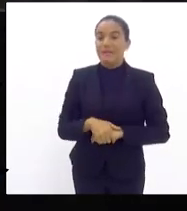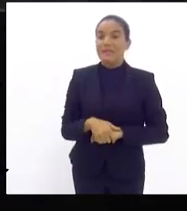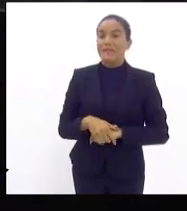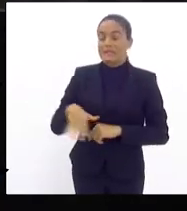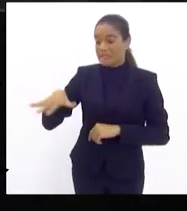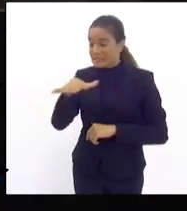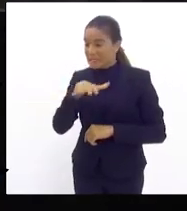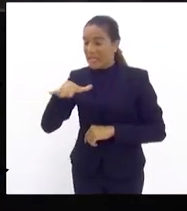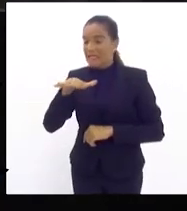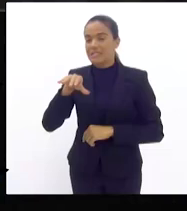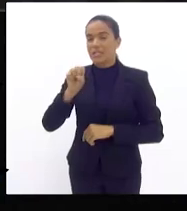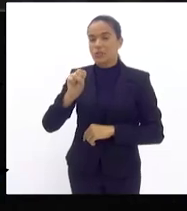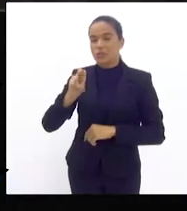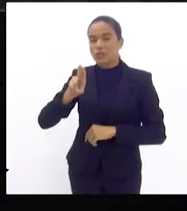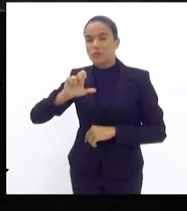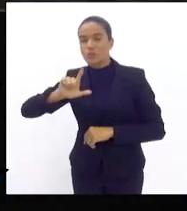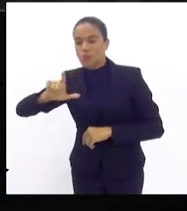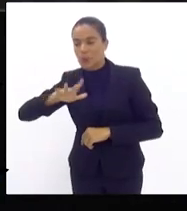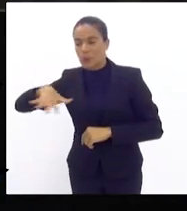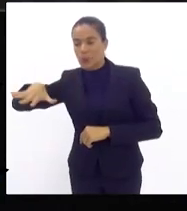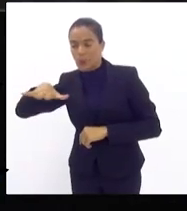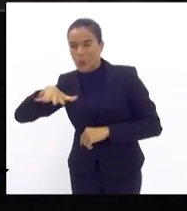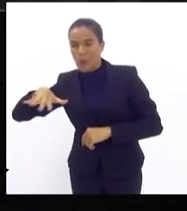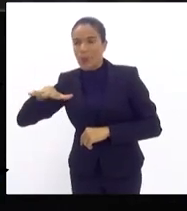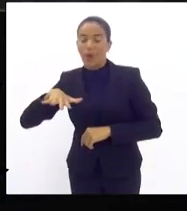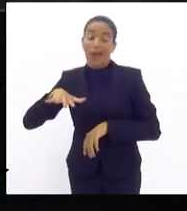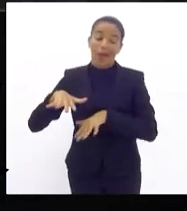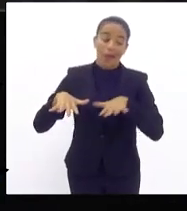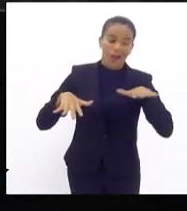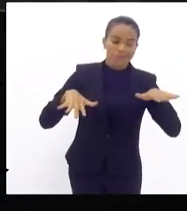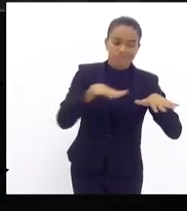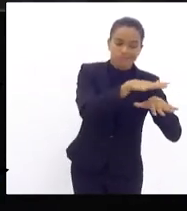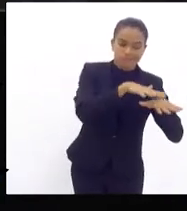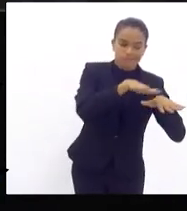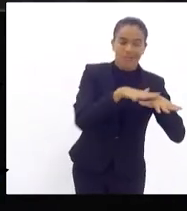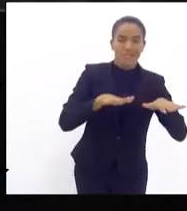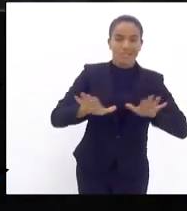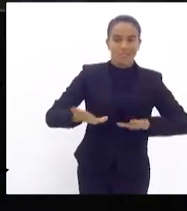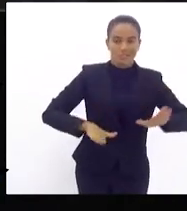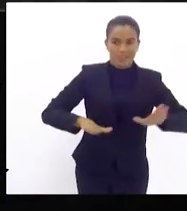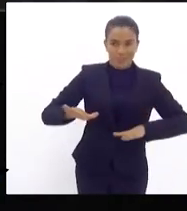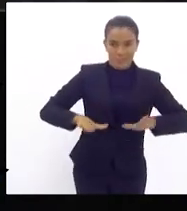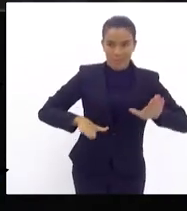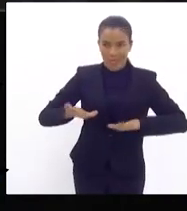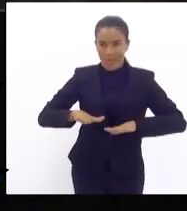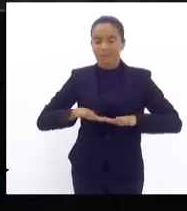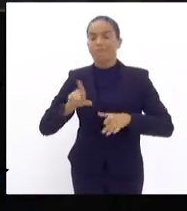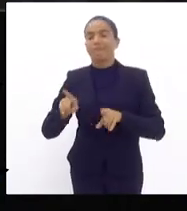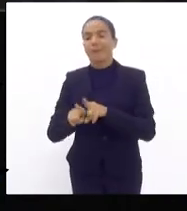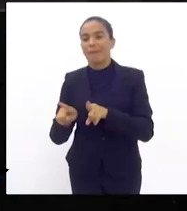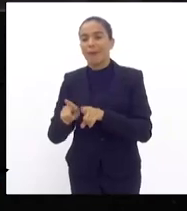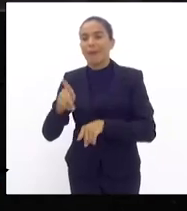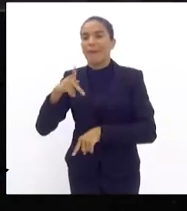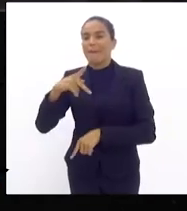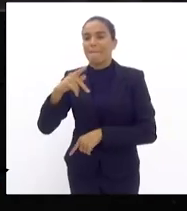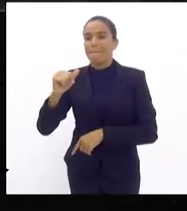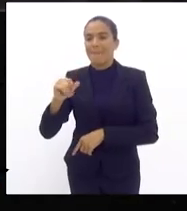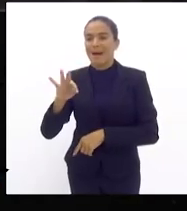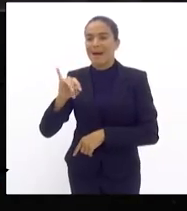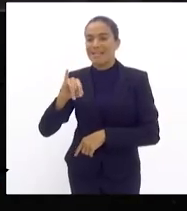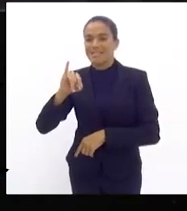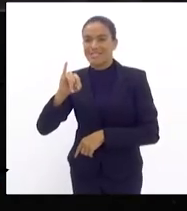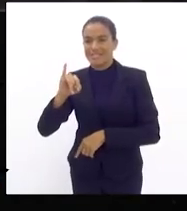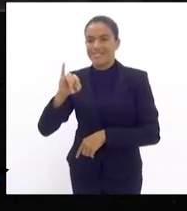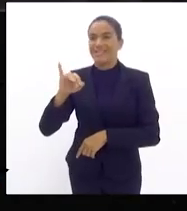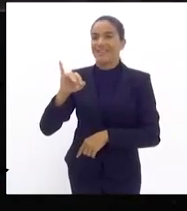Zona Sul essa semana foi a área de Jacarepaguai da Barra mas a partir de Alferes que eu digo que é o morango do